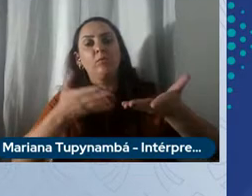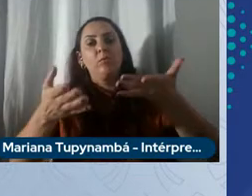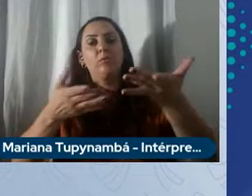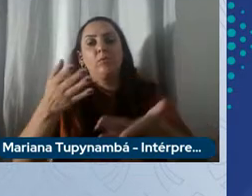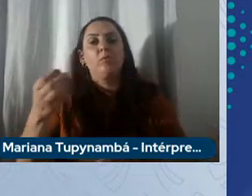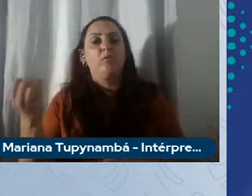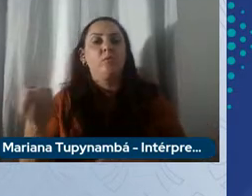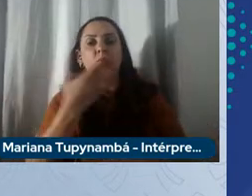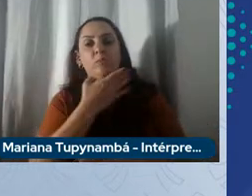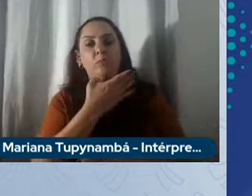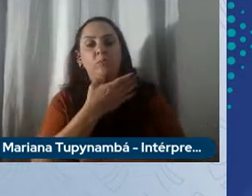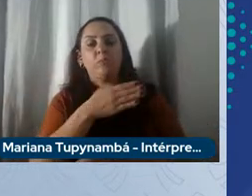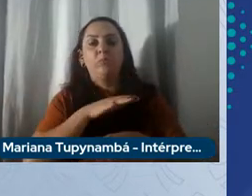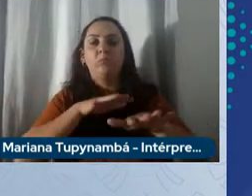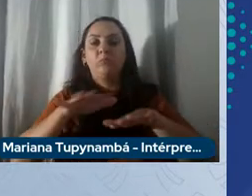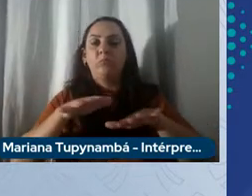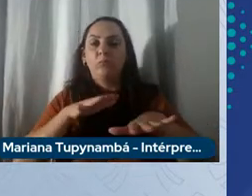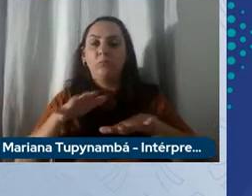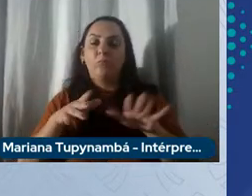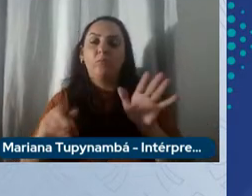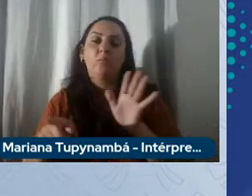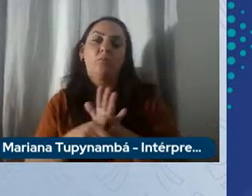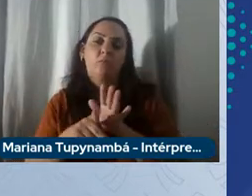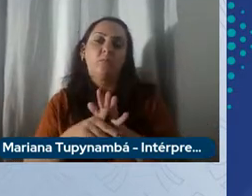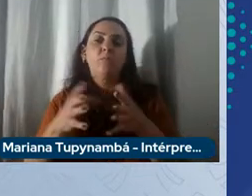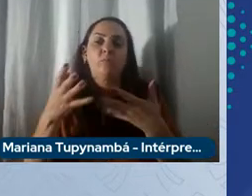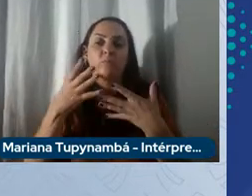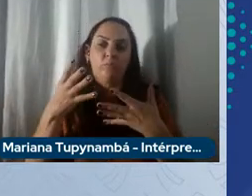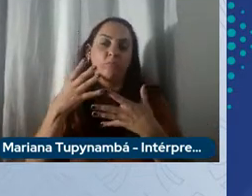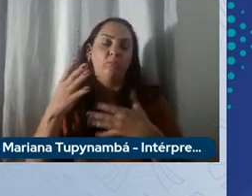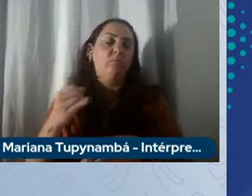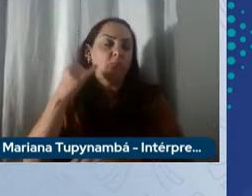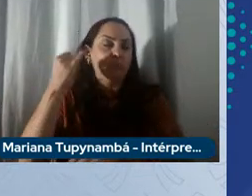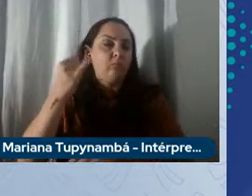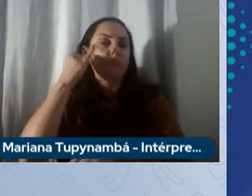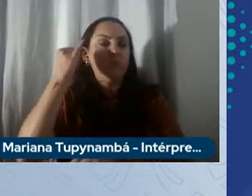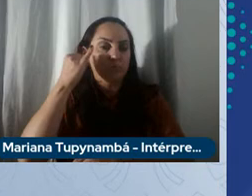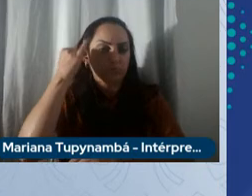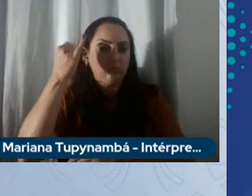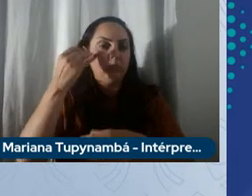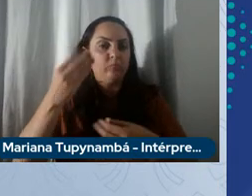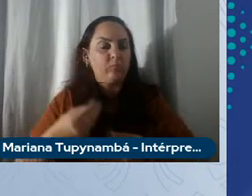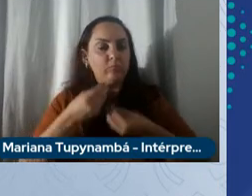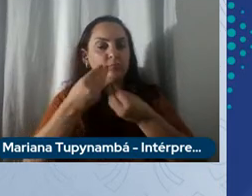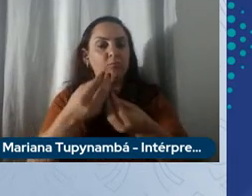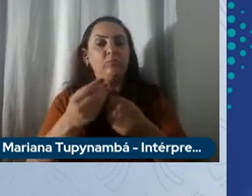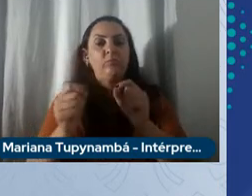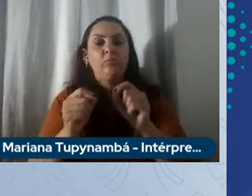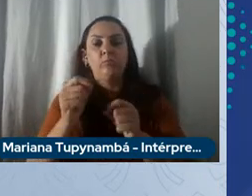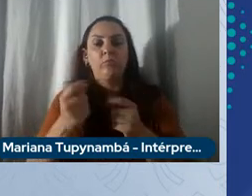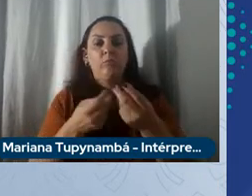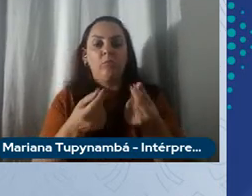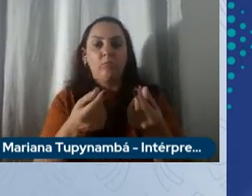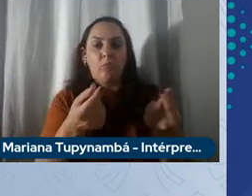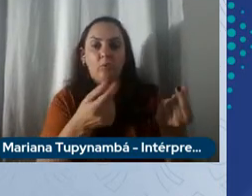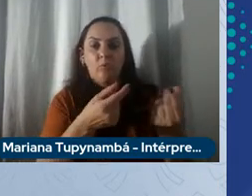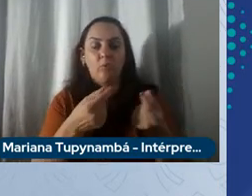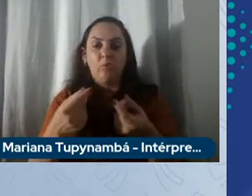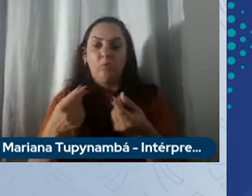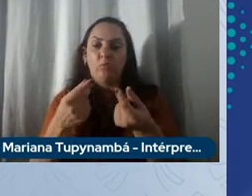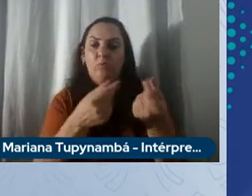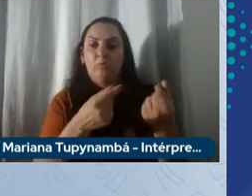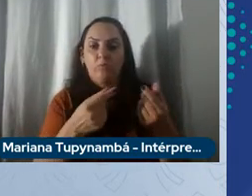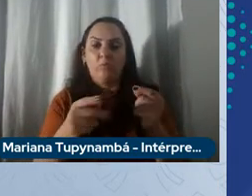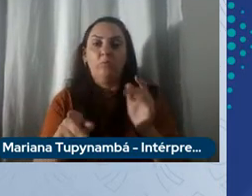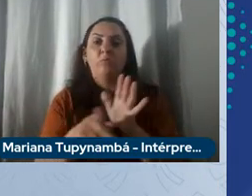com tudo isso queremos investir em importantes recursos financeiros na mobilidade inteligente por exemplo através de